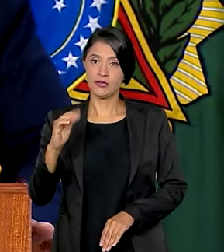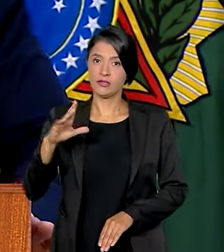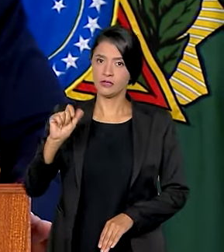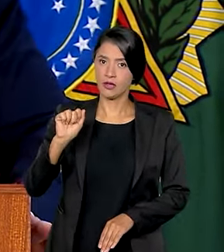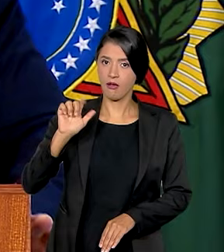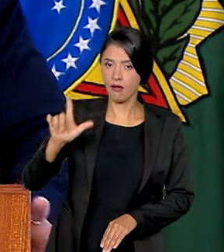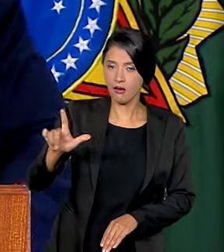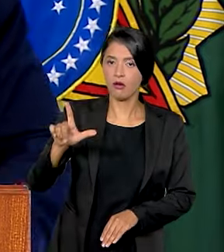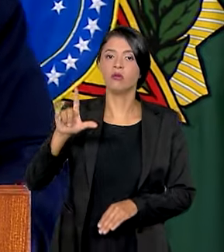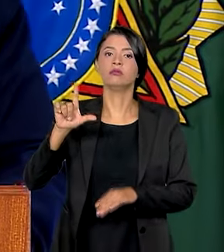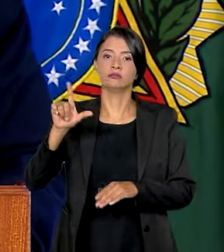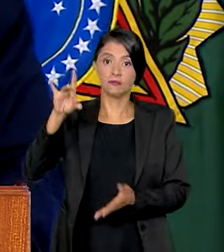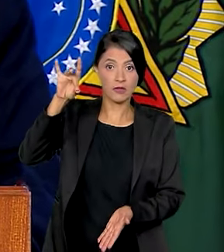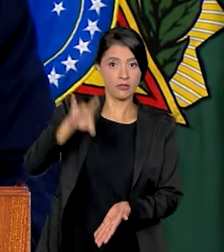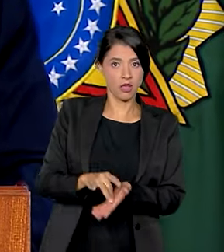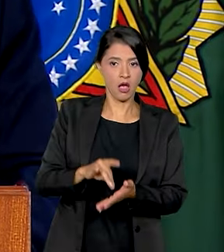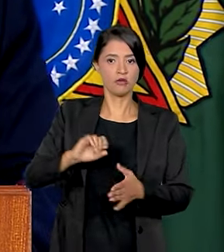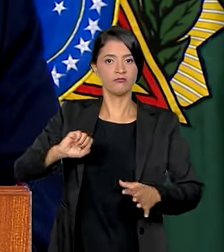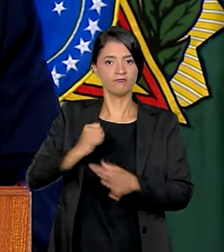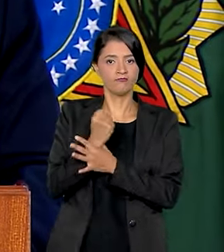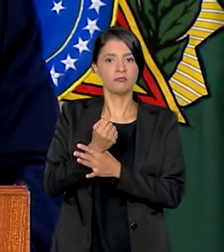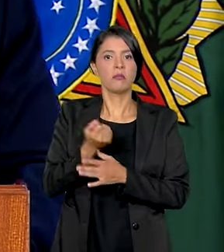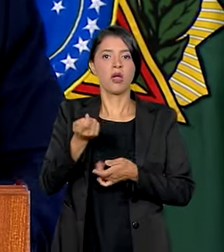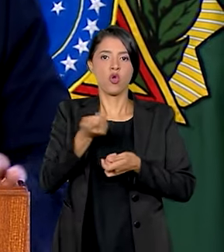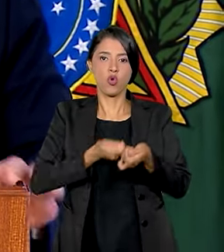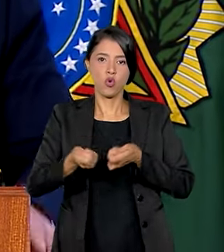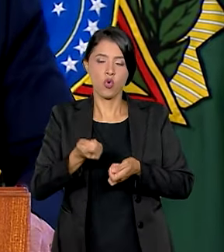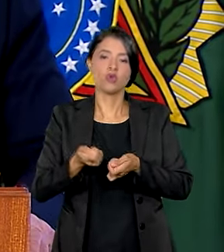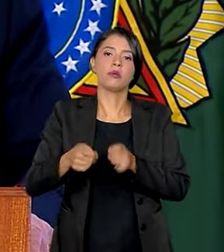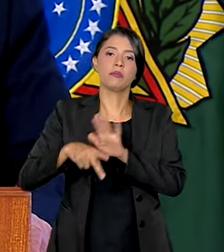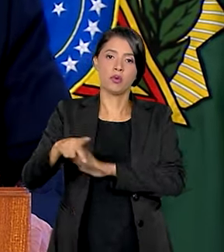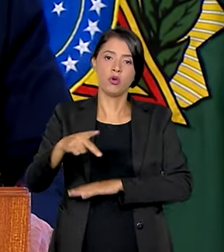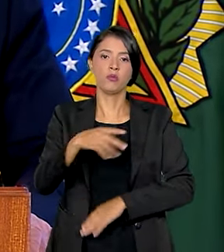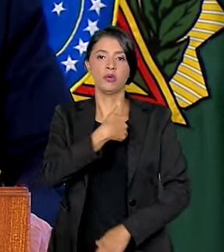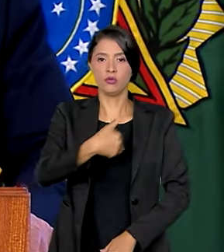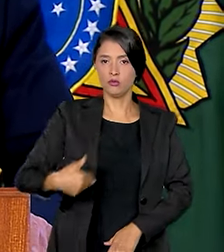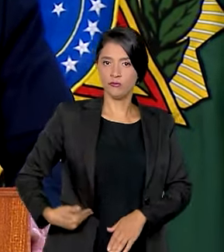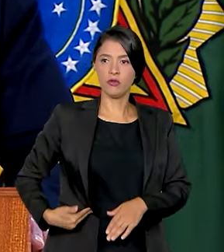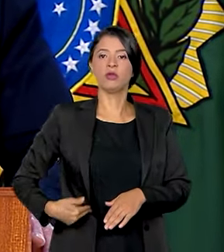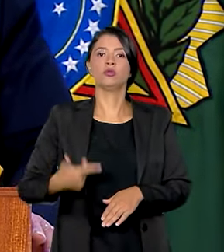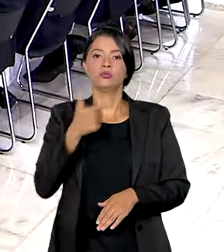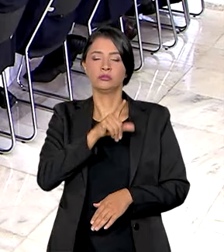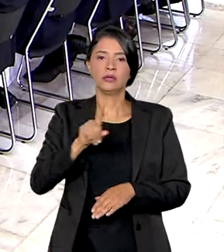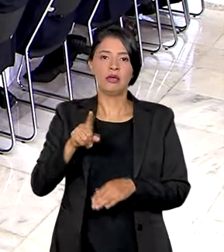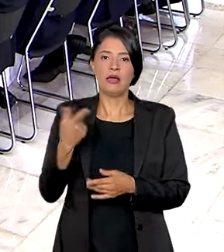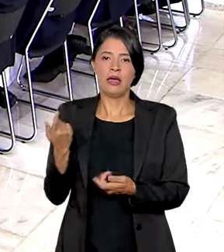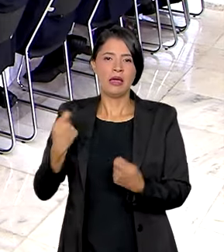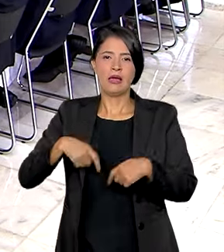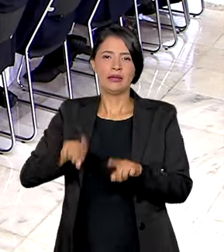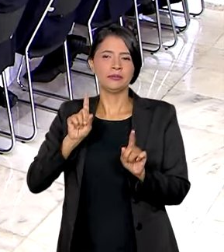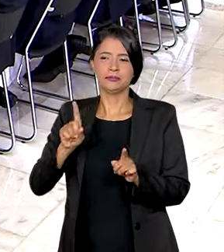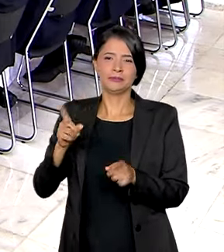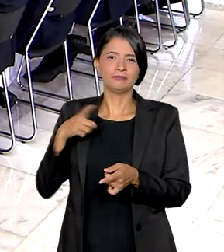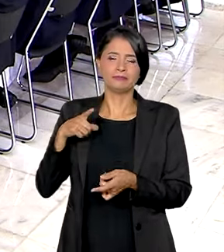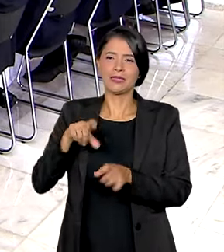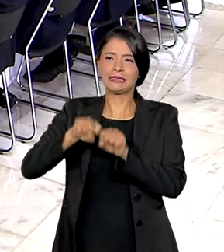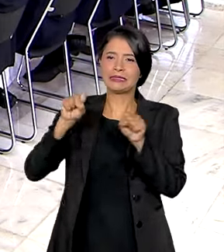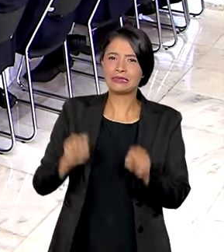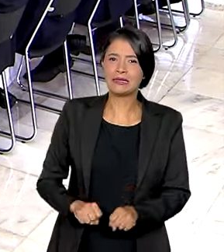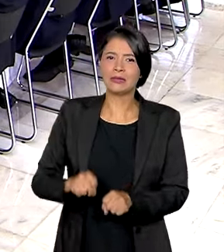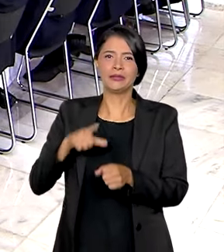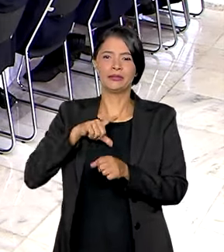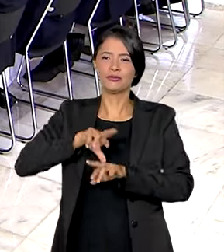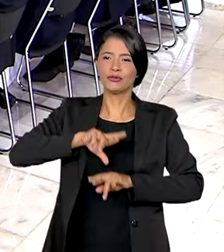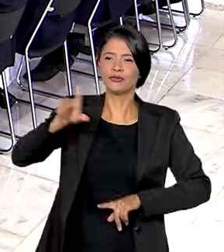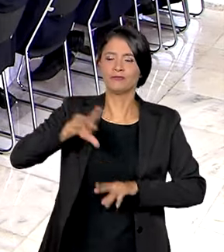realistas e seguras para o equilíbrio das contas públicas. Que dá um fim às amarras irracionais e